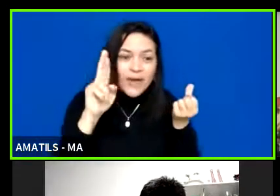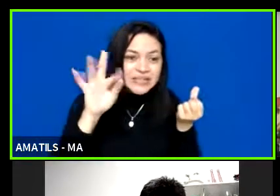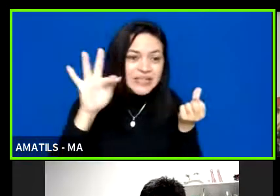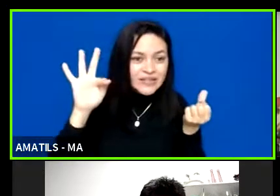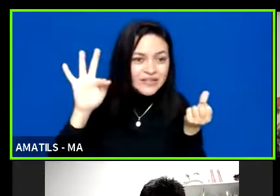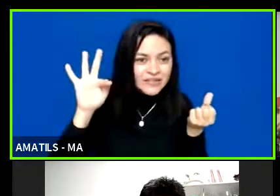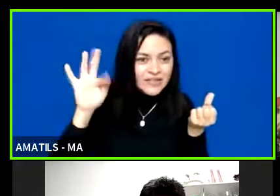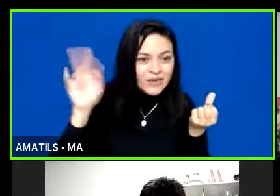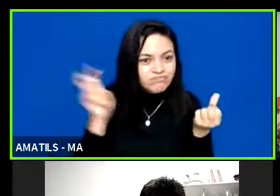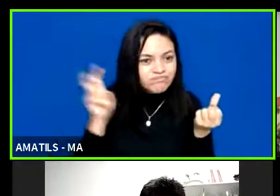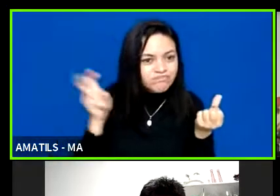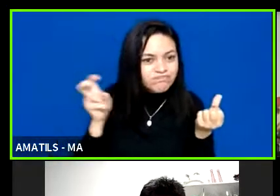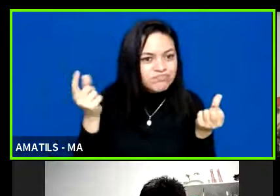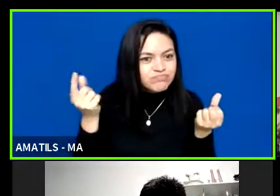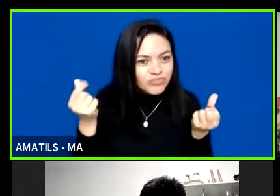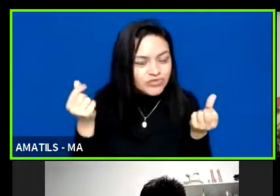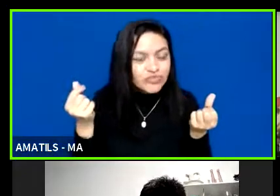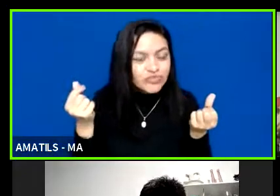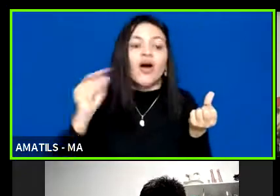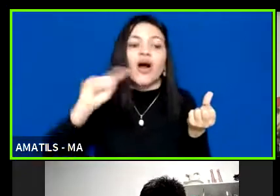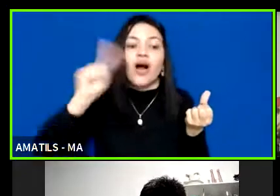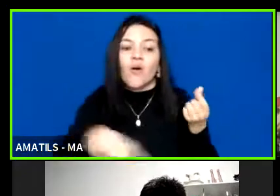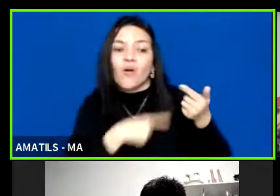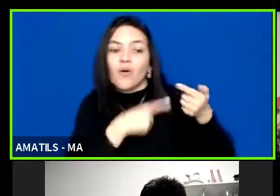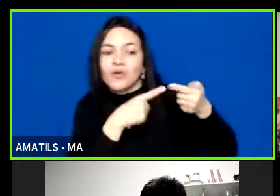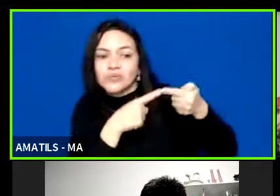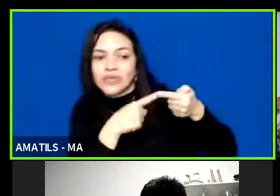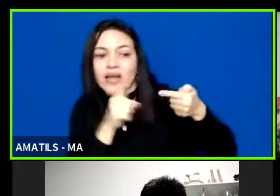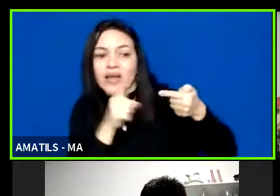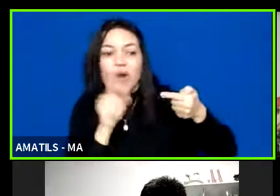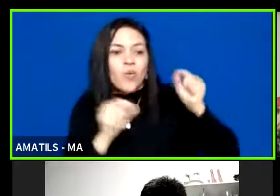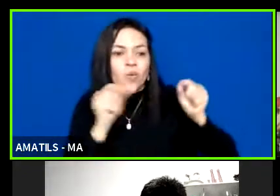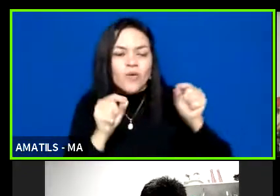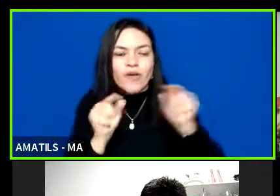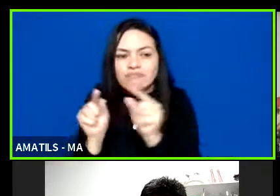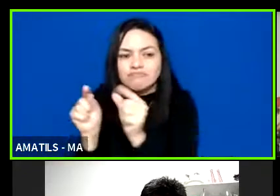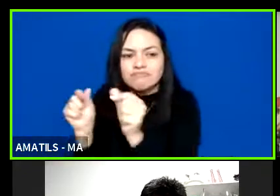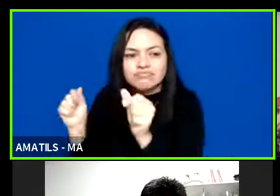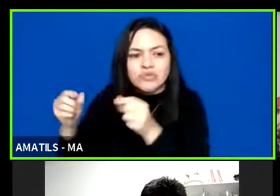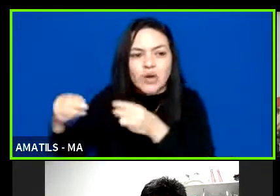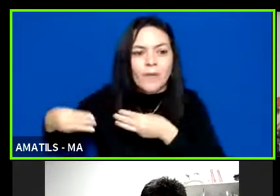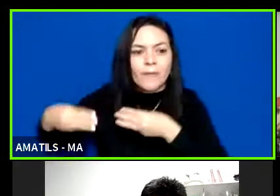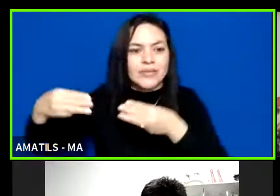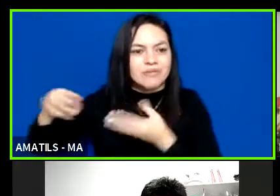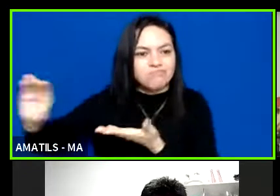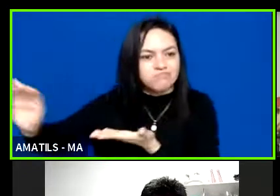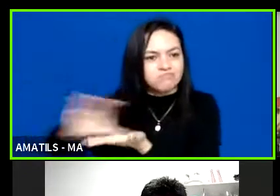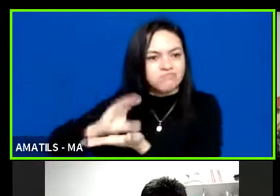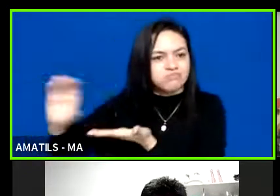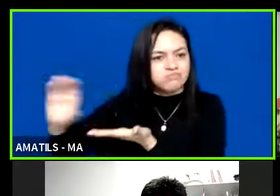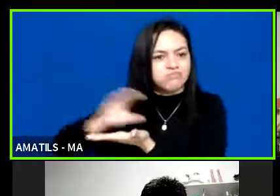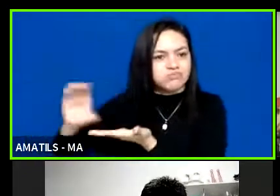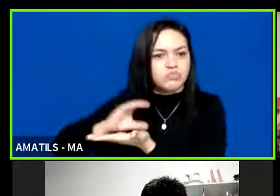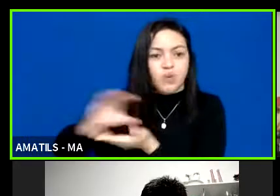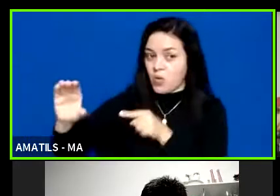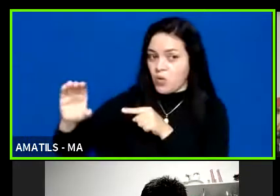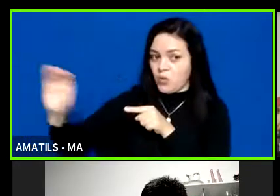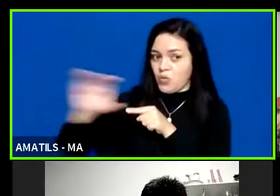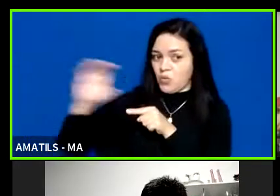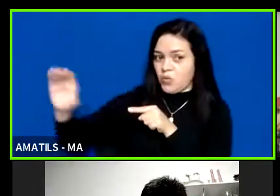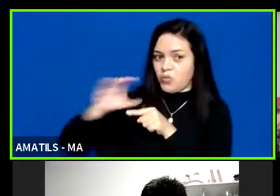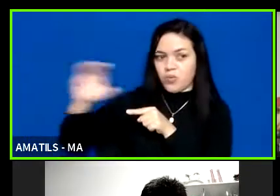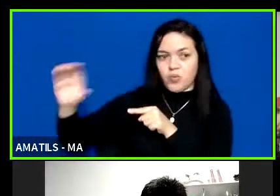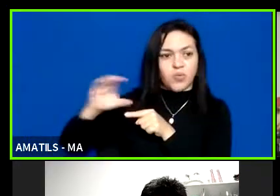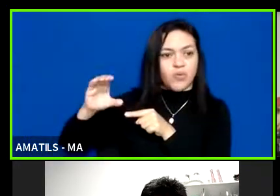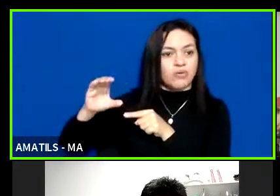e vamos falar agora do artigo 7º que são os recursos do Ministério, a destinação desses recursos.